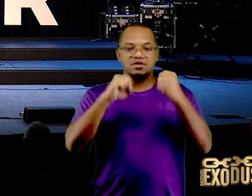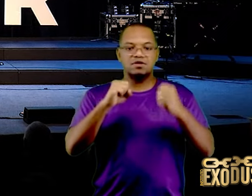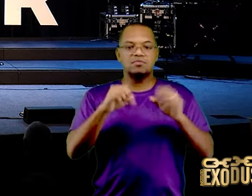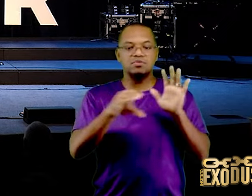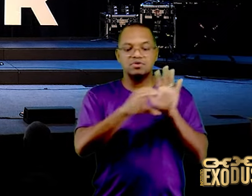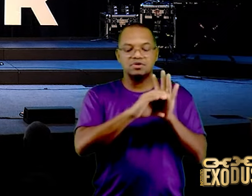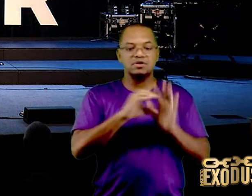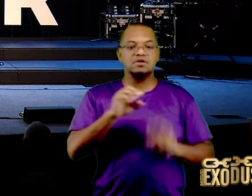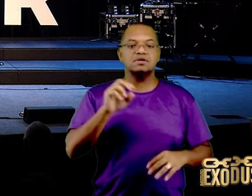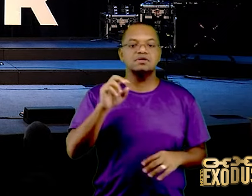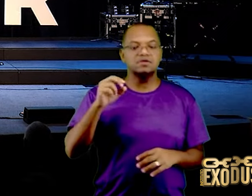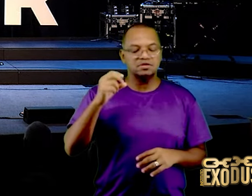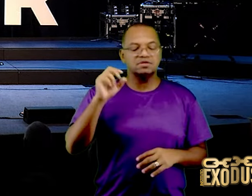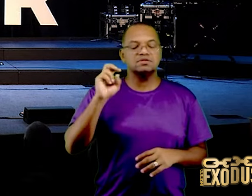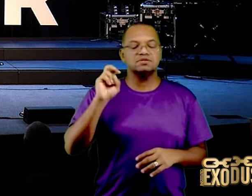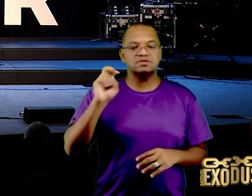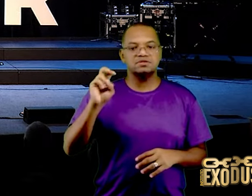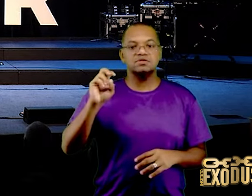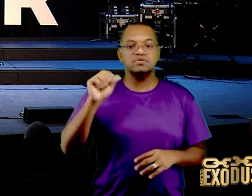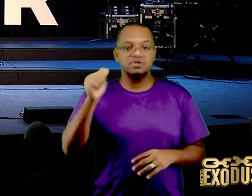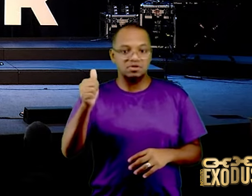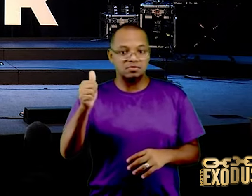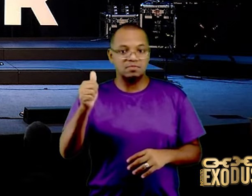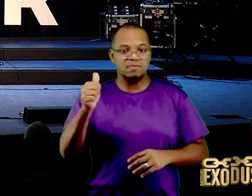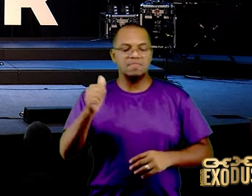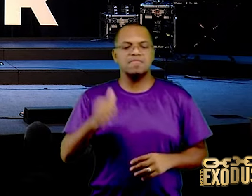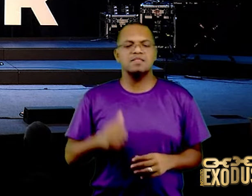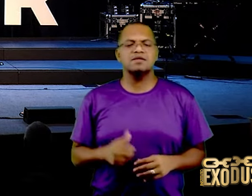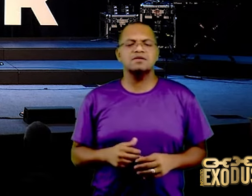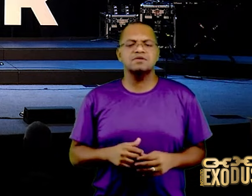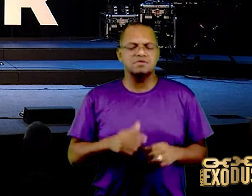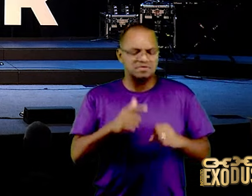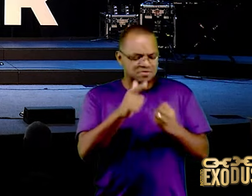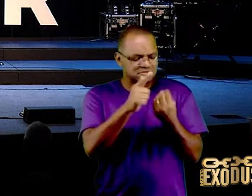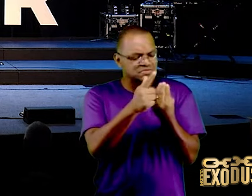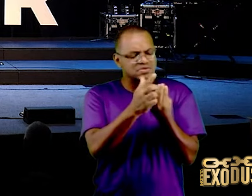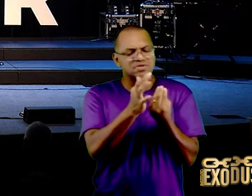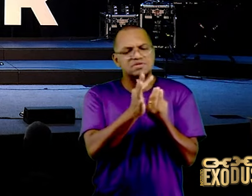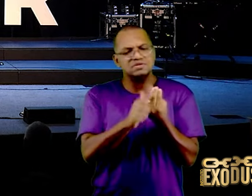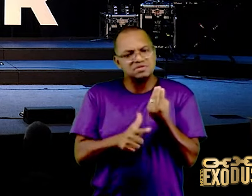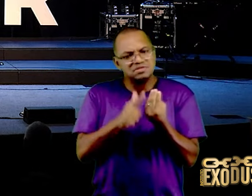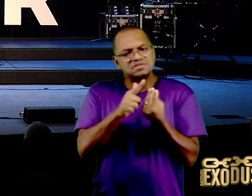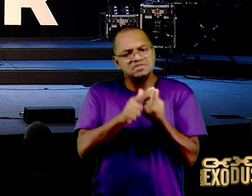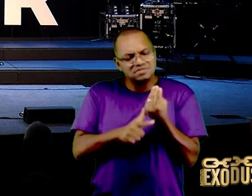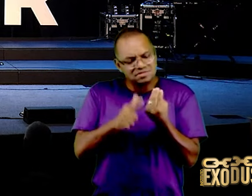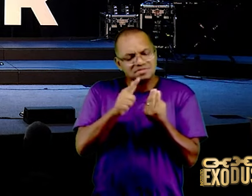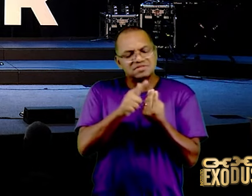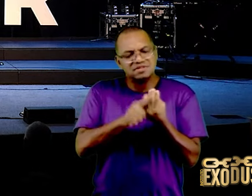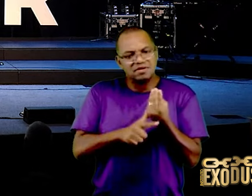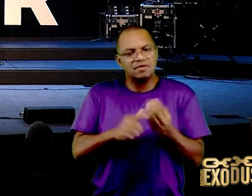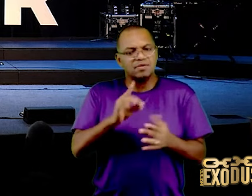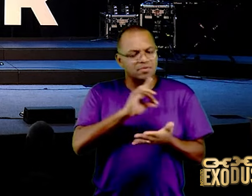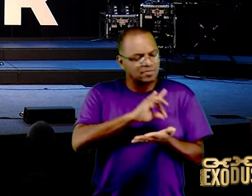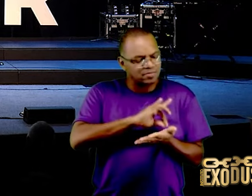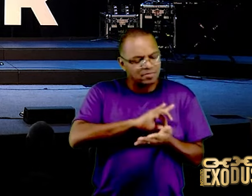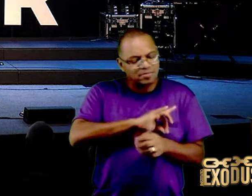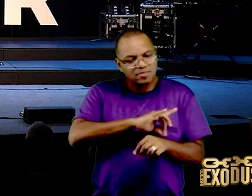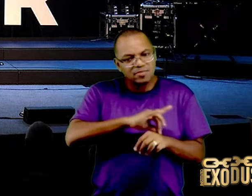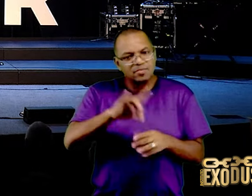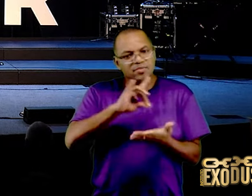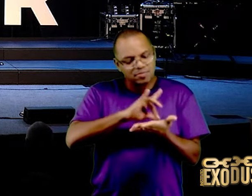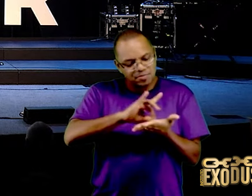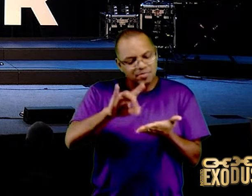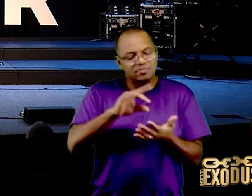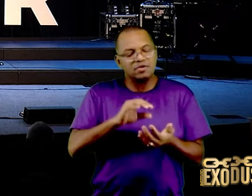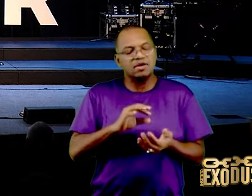lava-me da minha sujeira, da minha iniquidade, purifica-me da minha sujeira, do meu pecado, porque eu conheço as